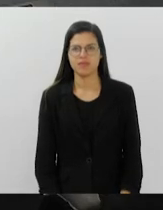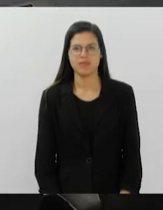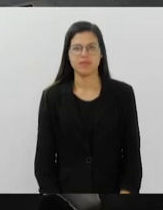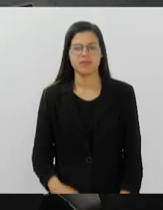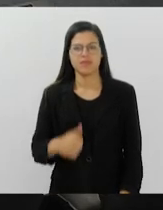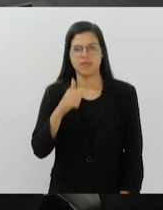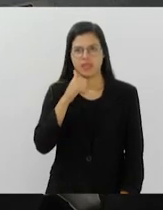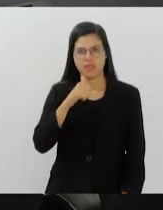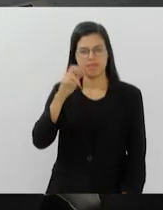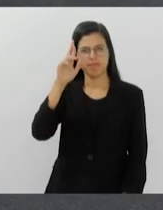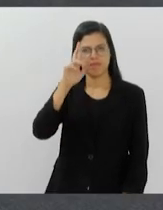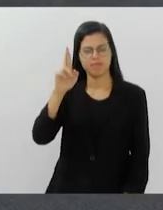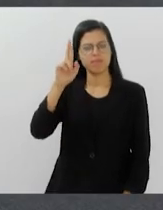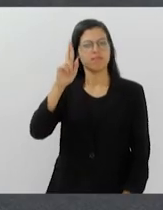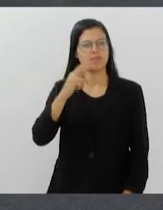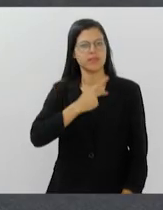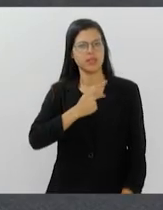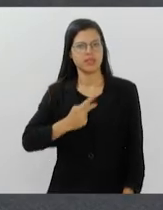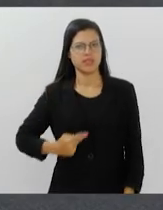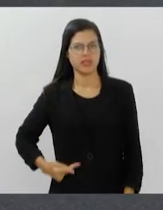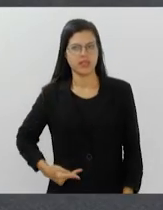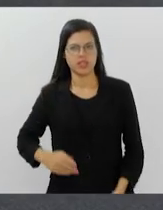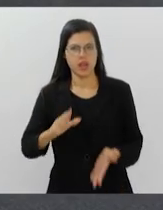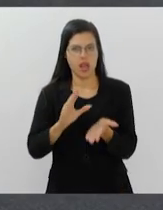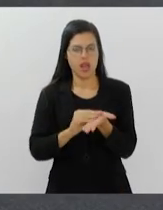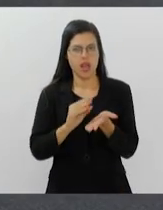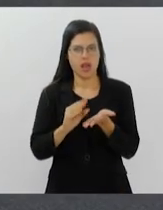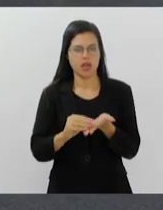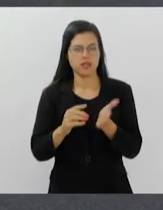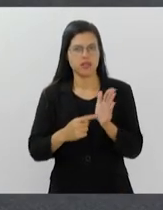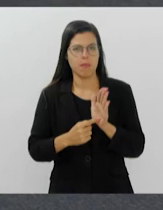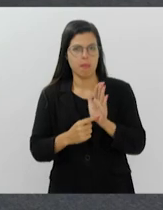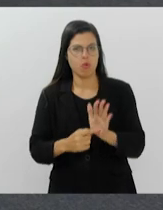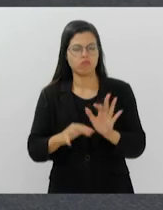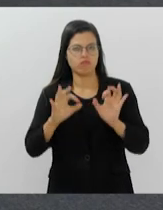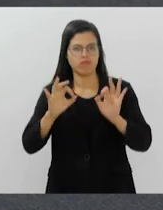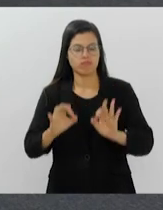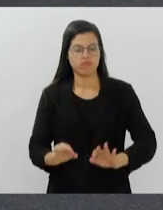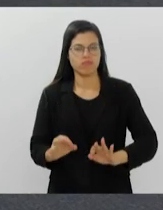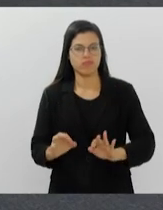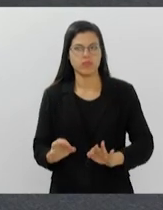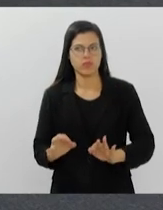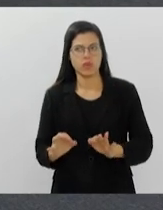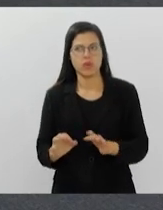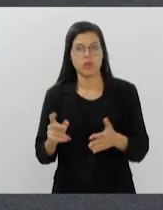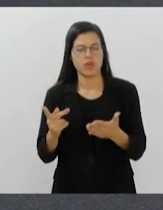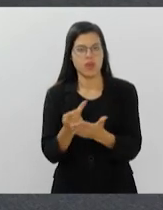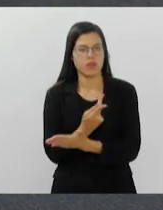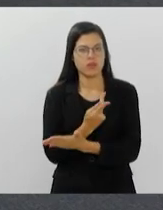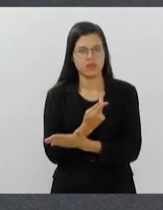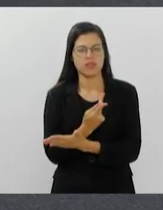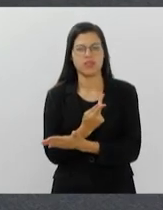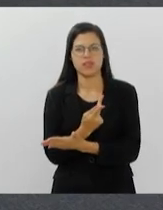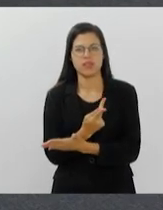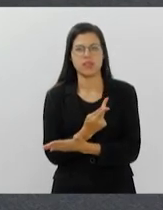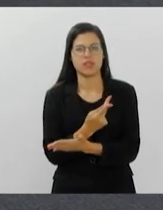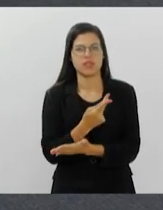Senhora Presidente, a ata reflete com exatidão o ocorrido na